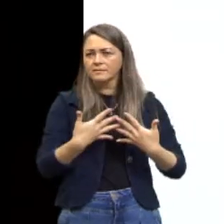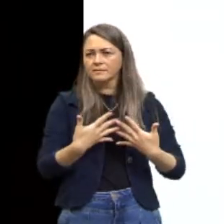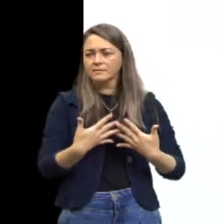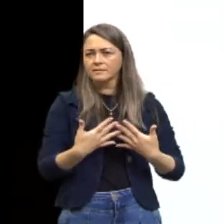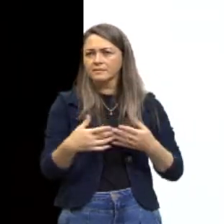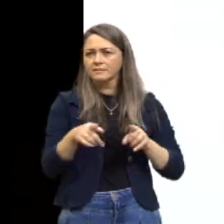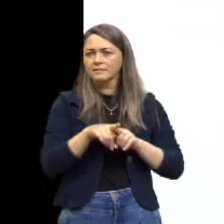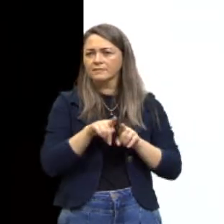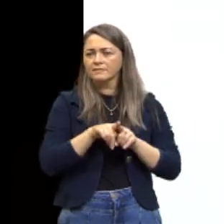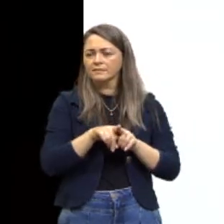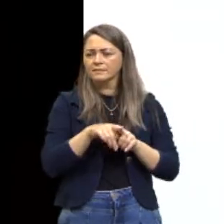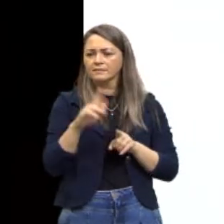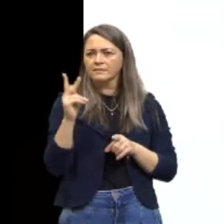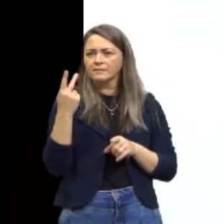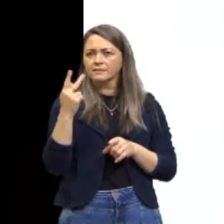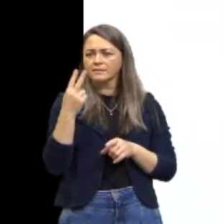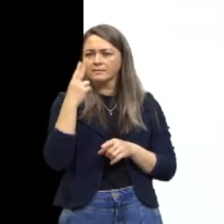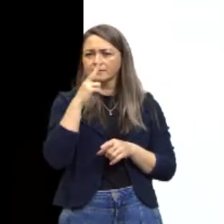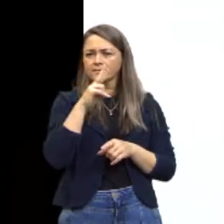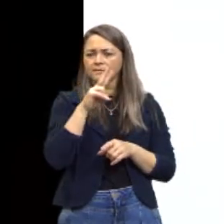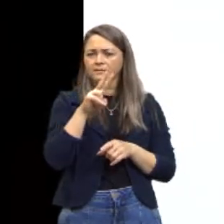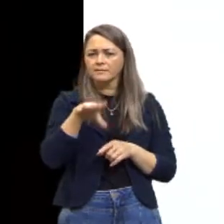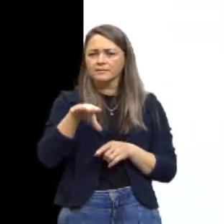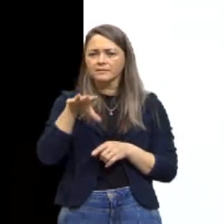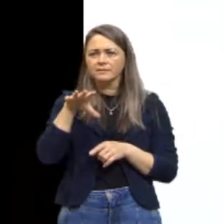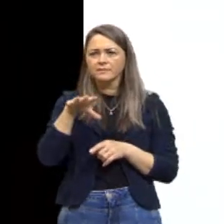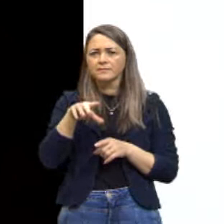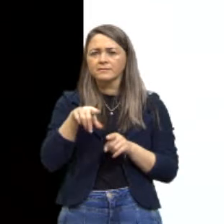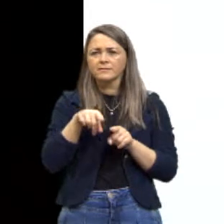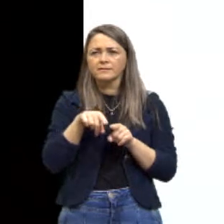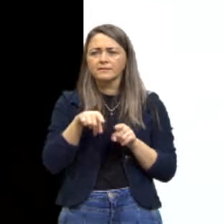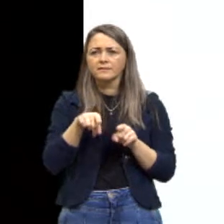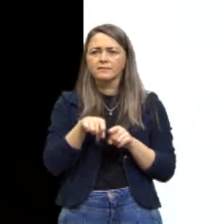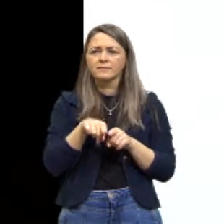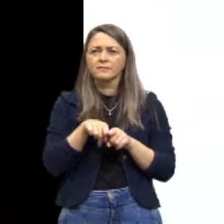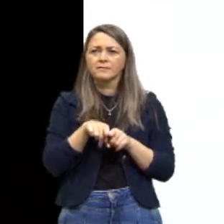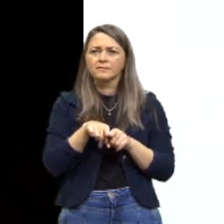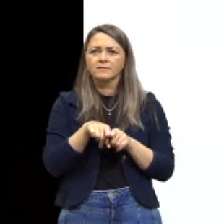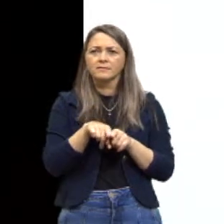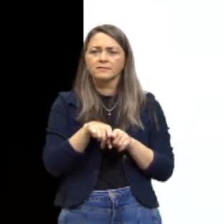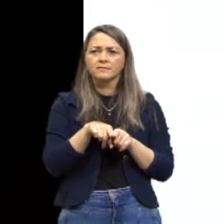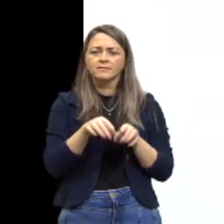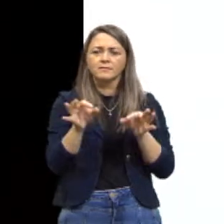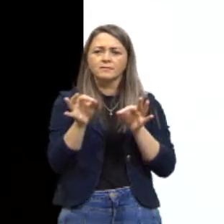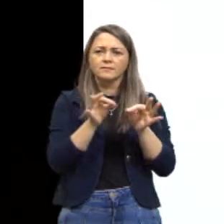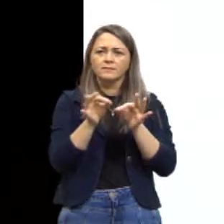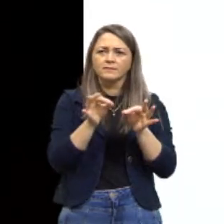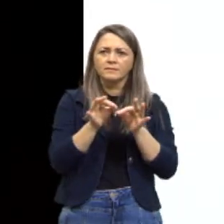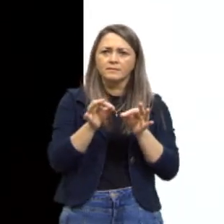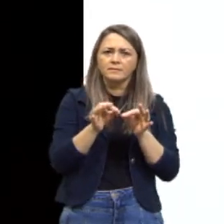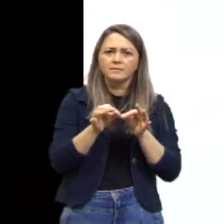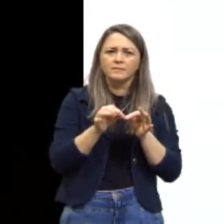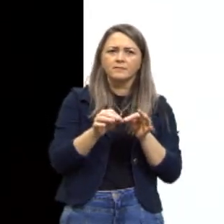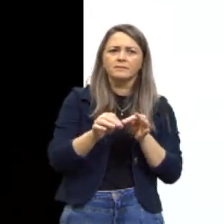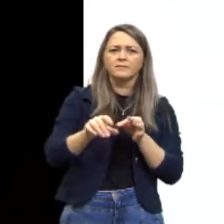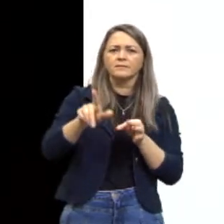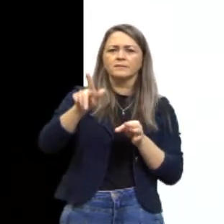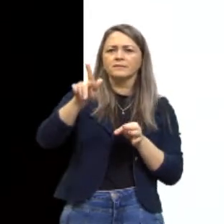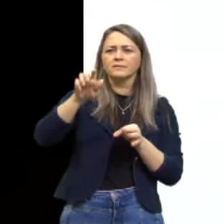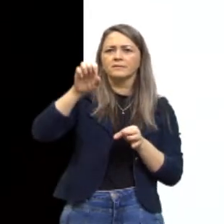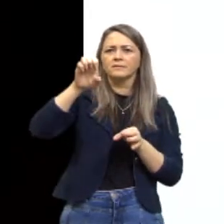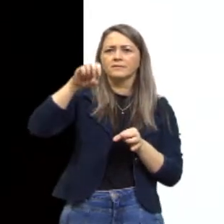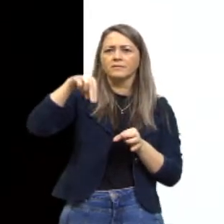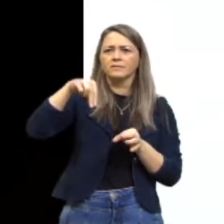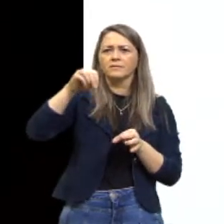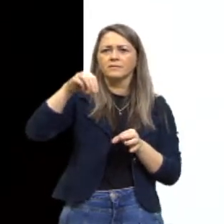história, né? Vocês já devem ter ouvido de projeto Genoma, né? Todas essas questões, esses termos são as